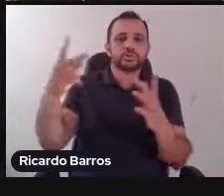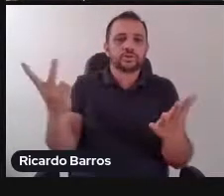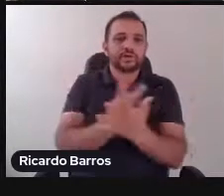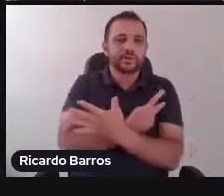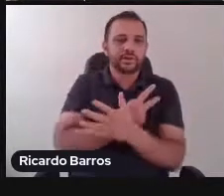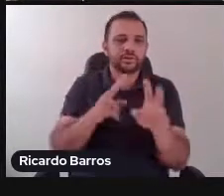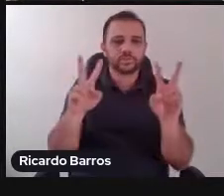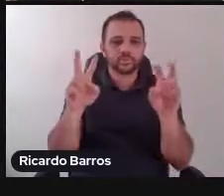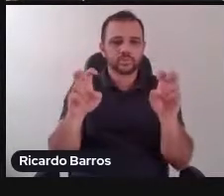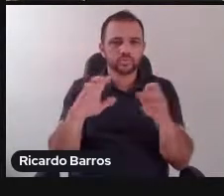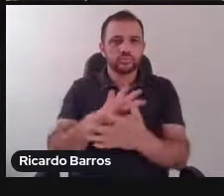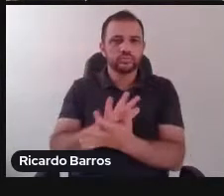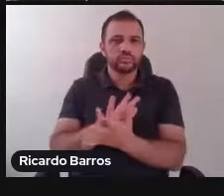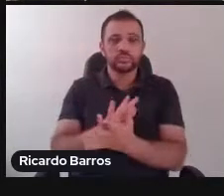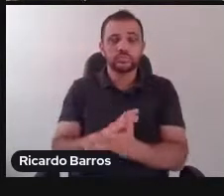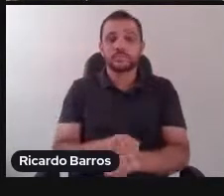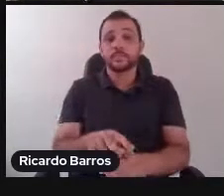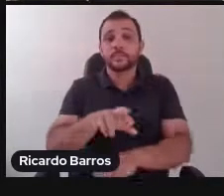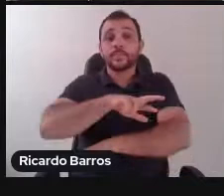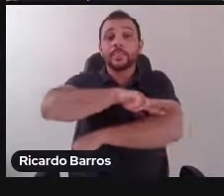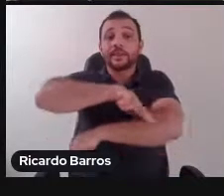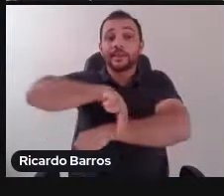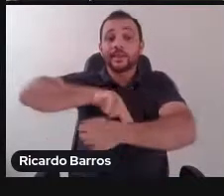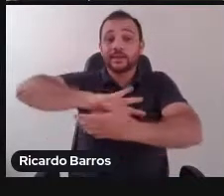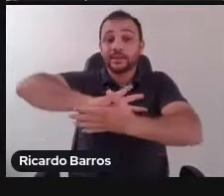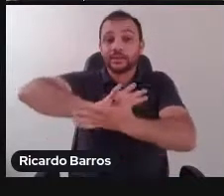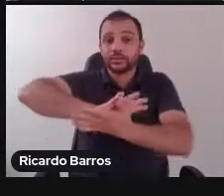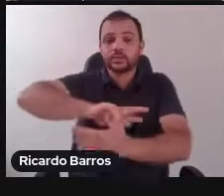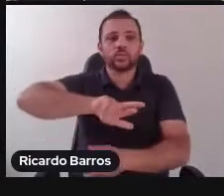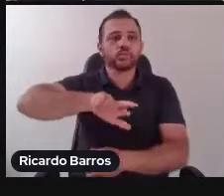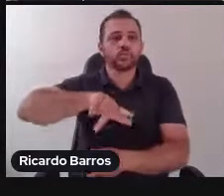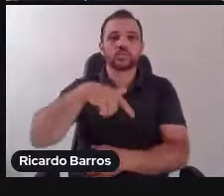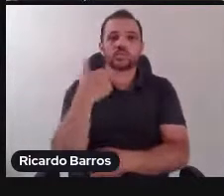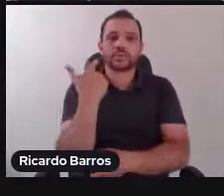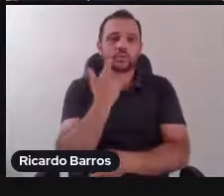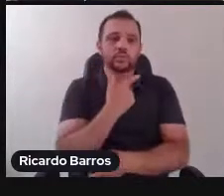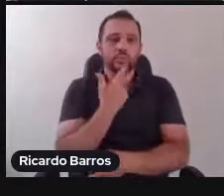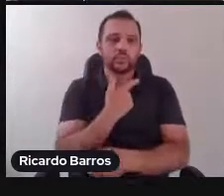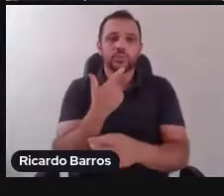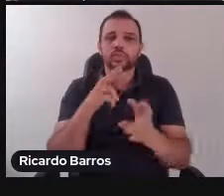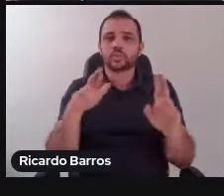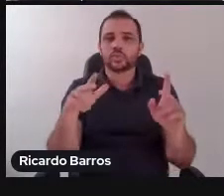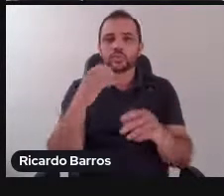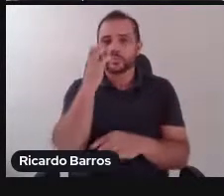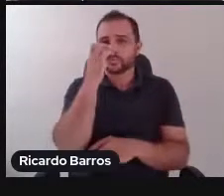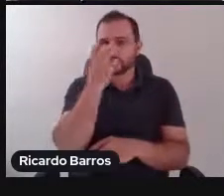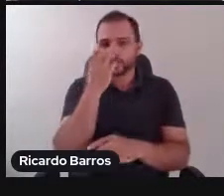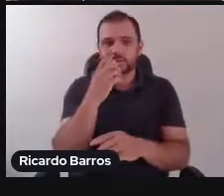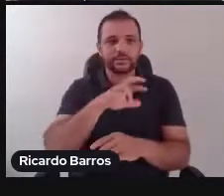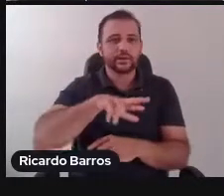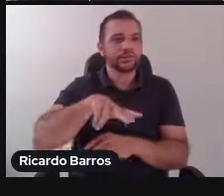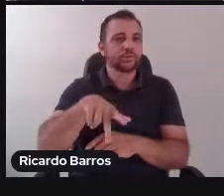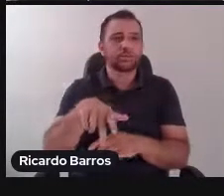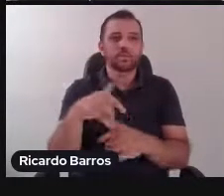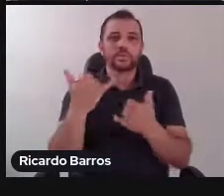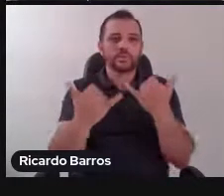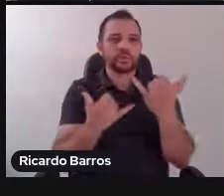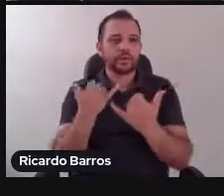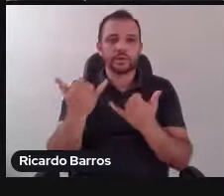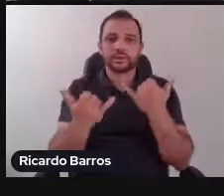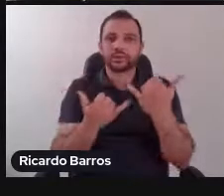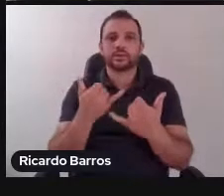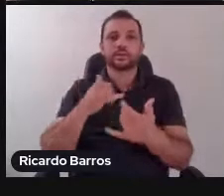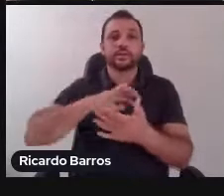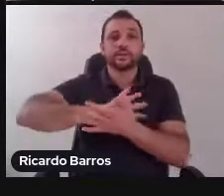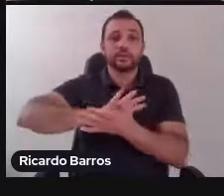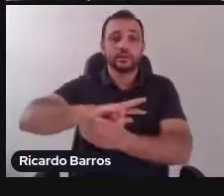recriação, racismo é uma pauta inegociável, racismo independe da pessoa que pratica querer ou não, racismo é racismo,